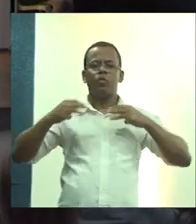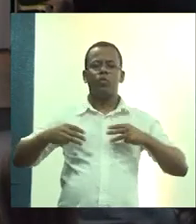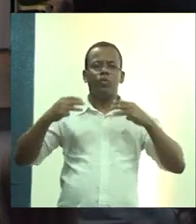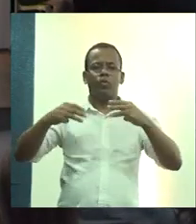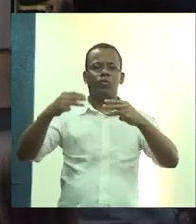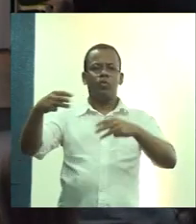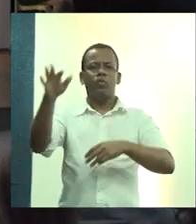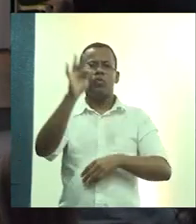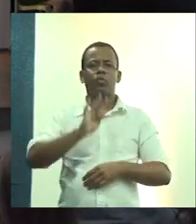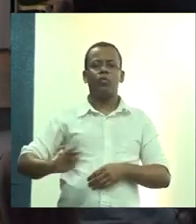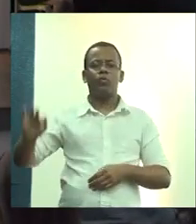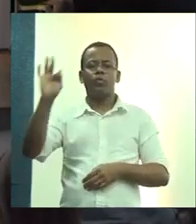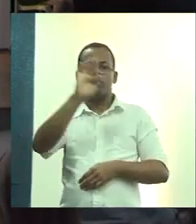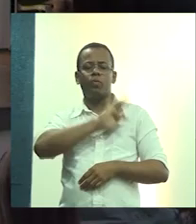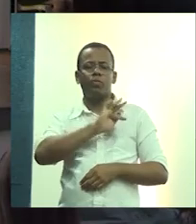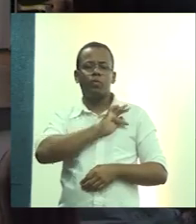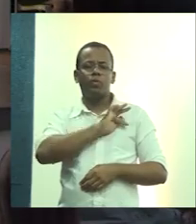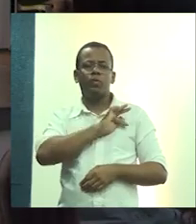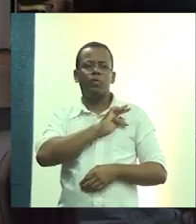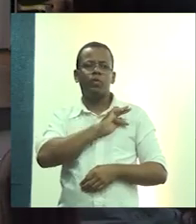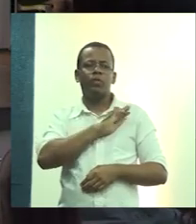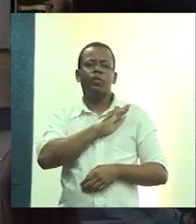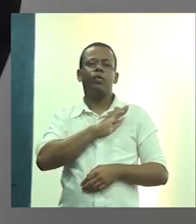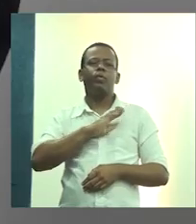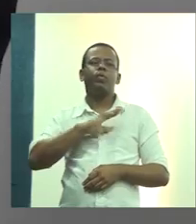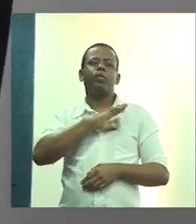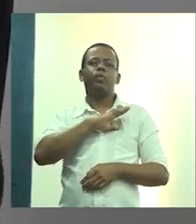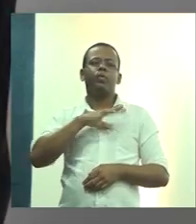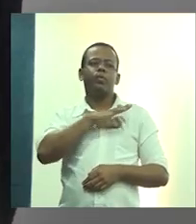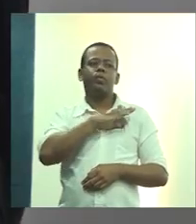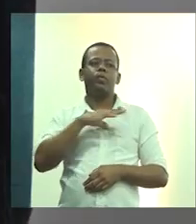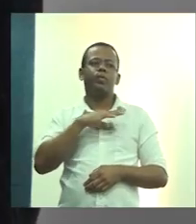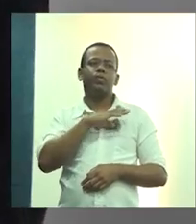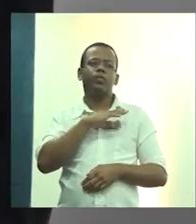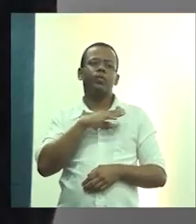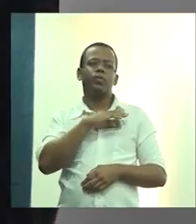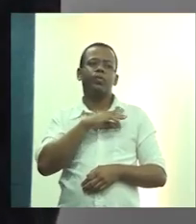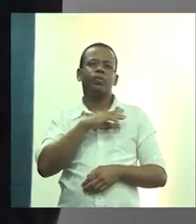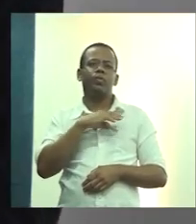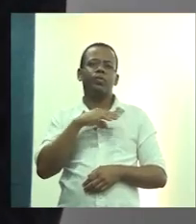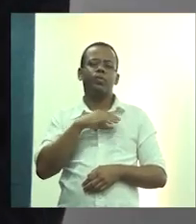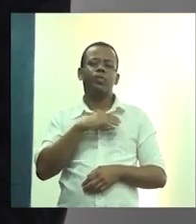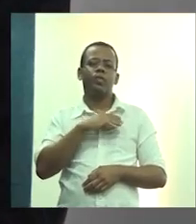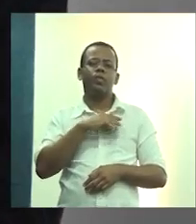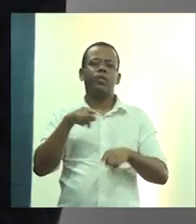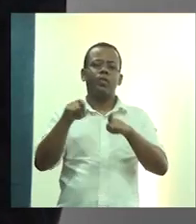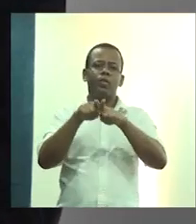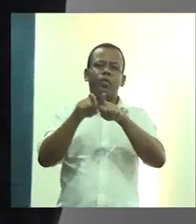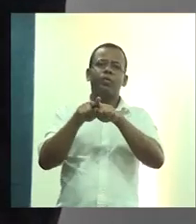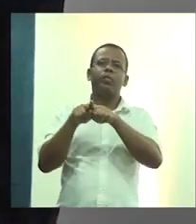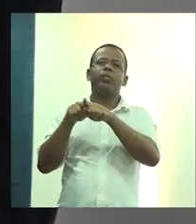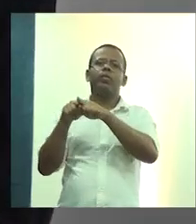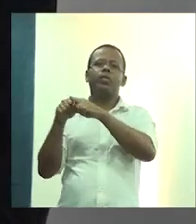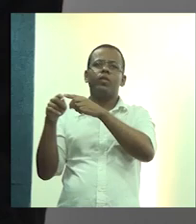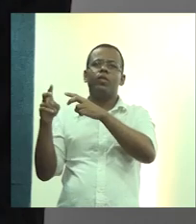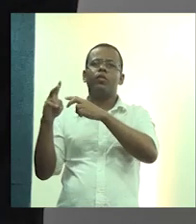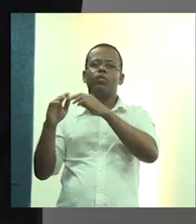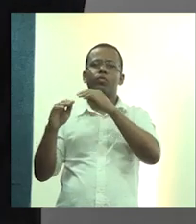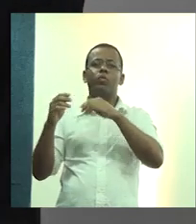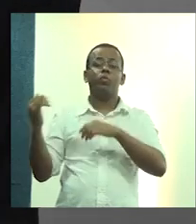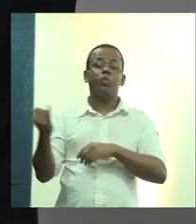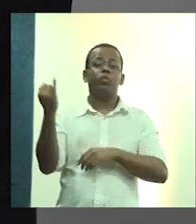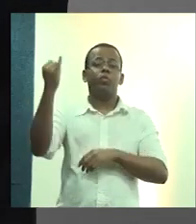Federal pelo Fundo de Bens Lesados. E essa também é uma situação inédita. Nós